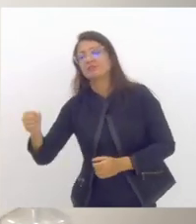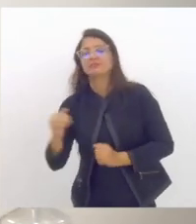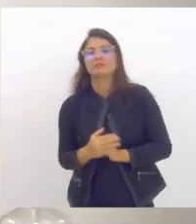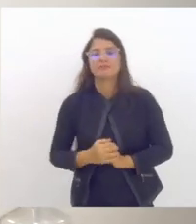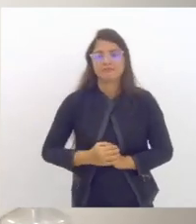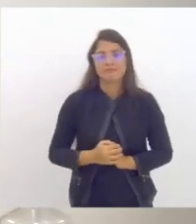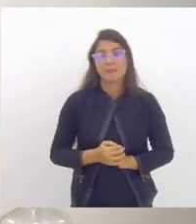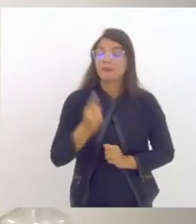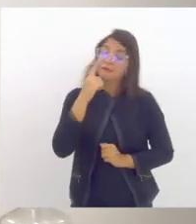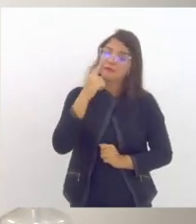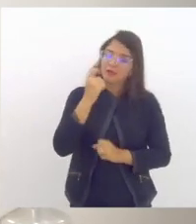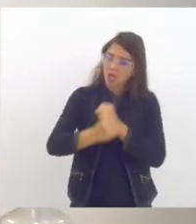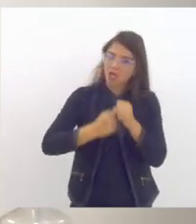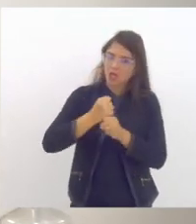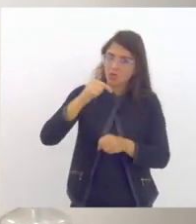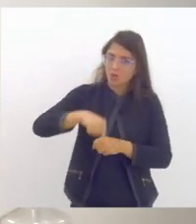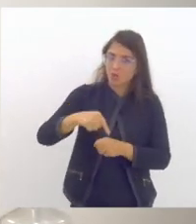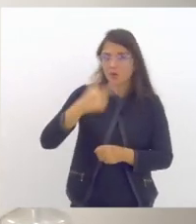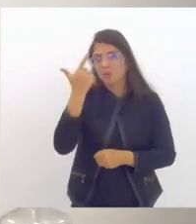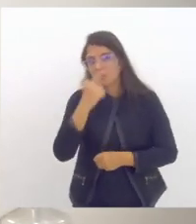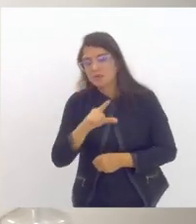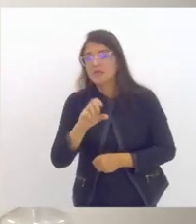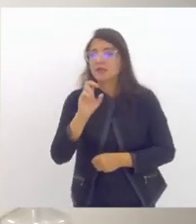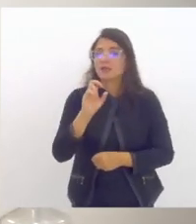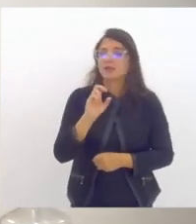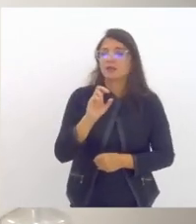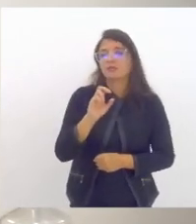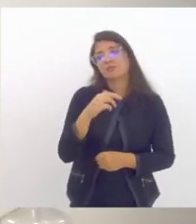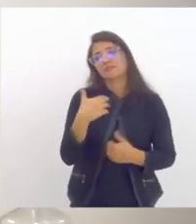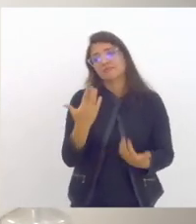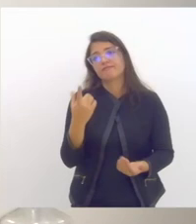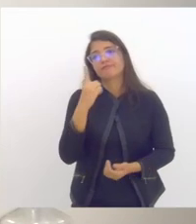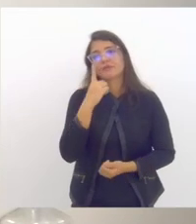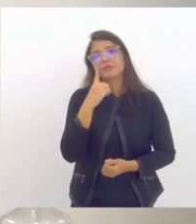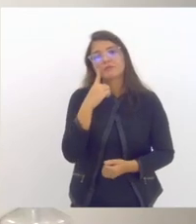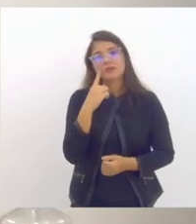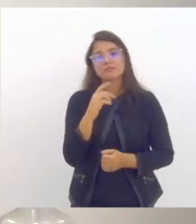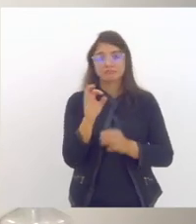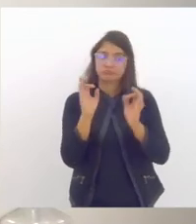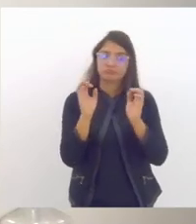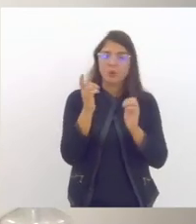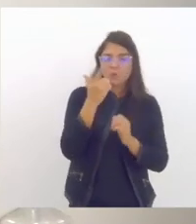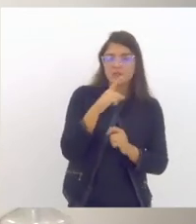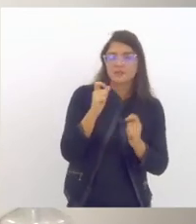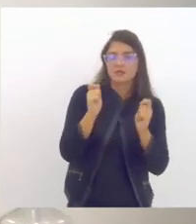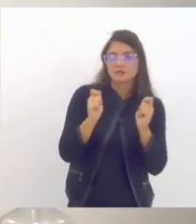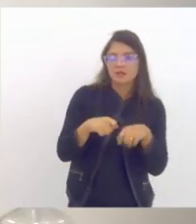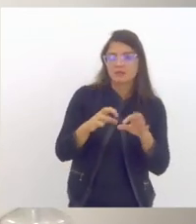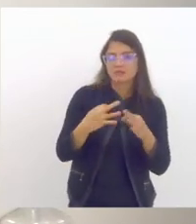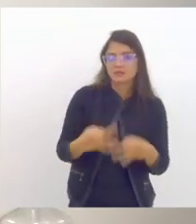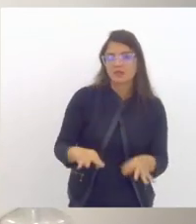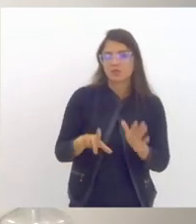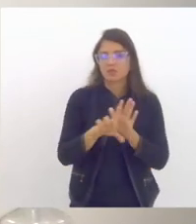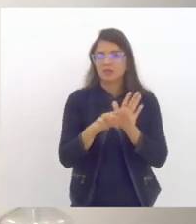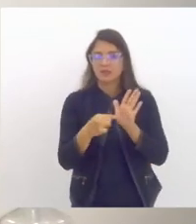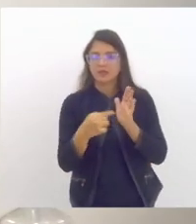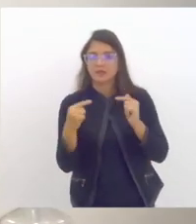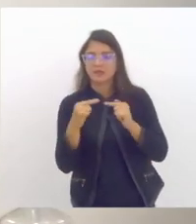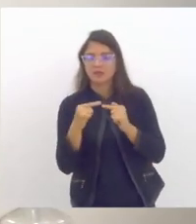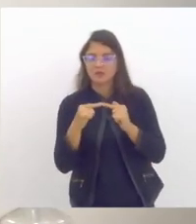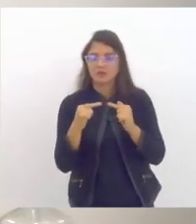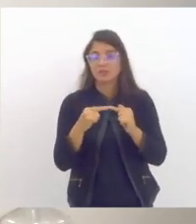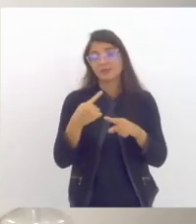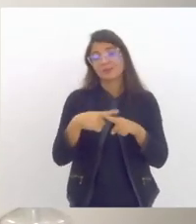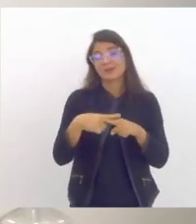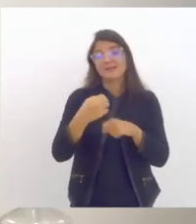algum tipo de restrição, seja orçamentária, seja legal por conta de ser um ano